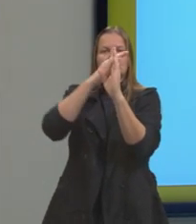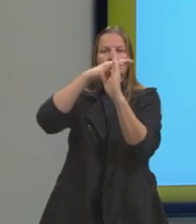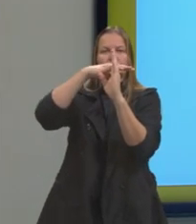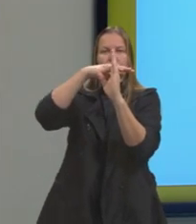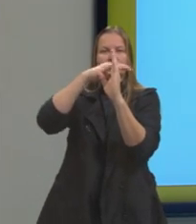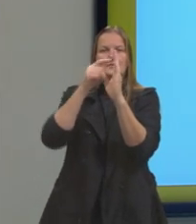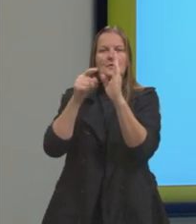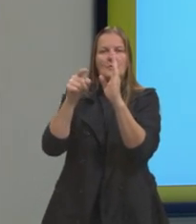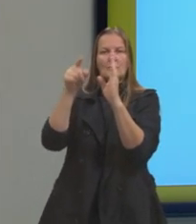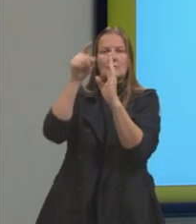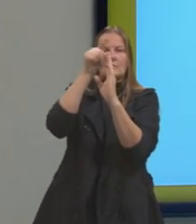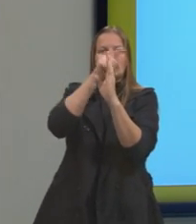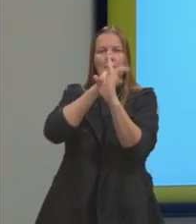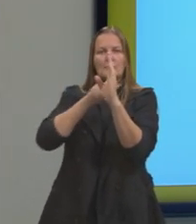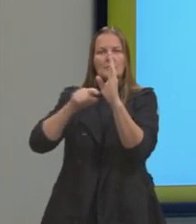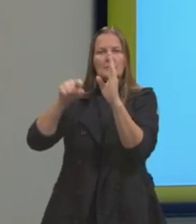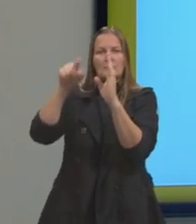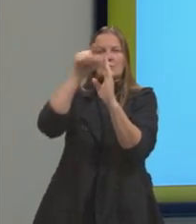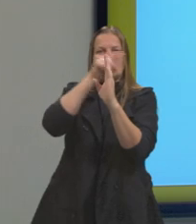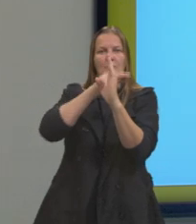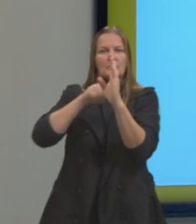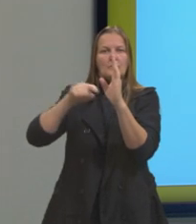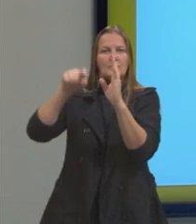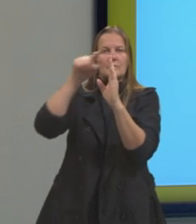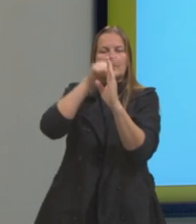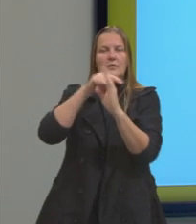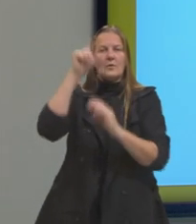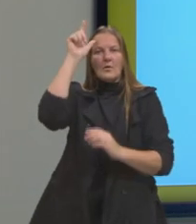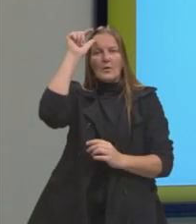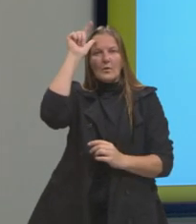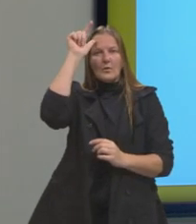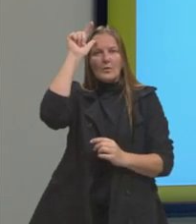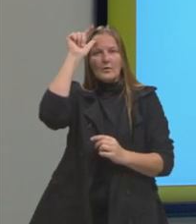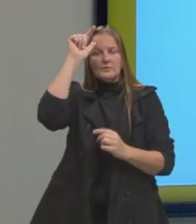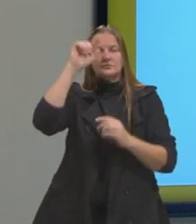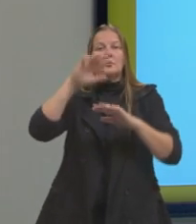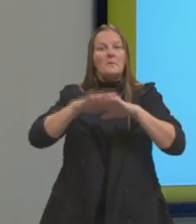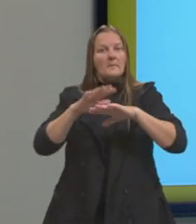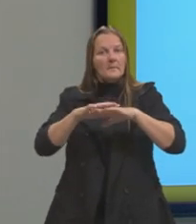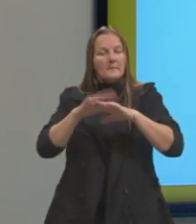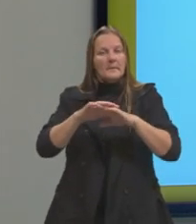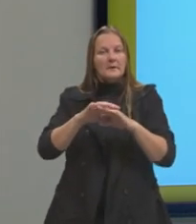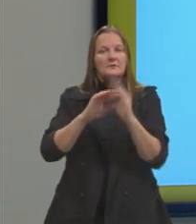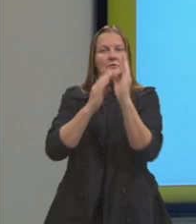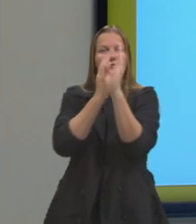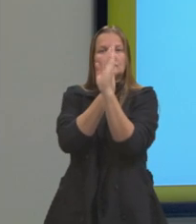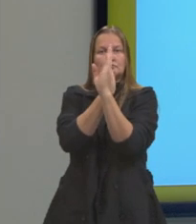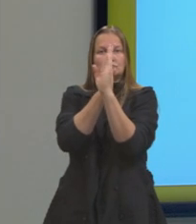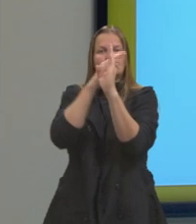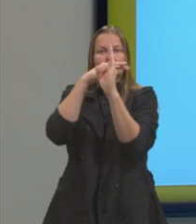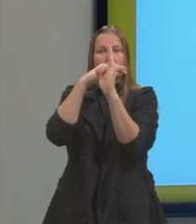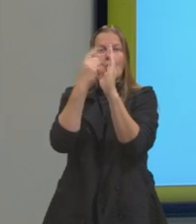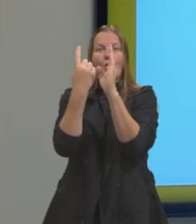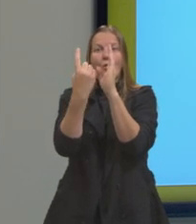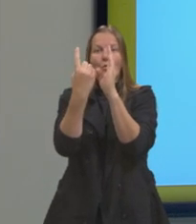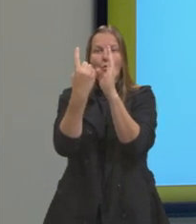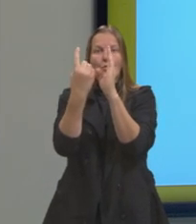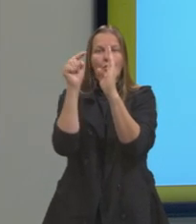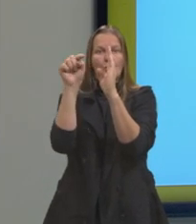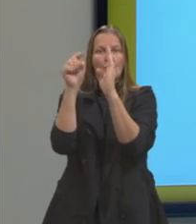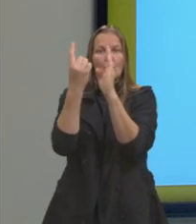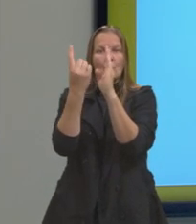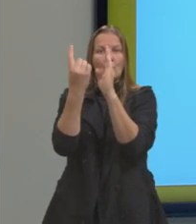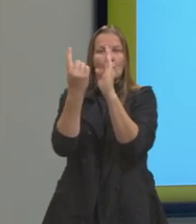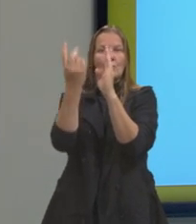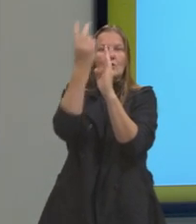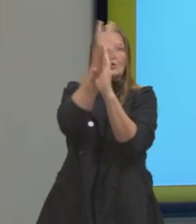pensamento lógico-matemático da organização dos quadrantes parte do primeiro quadrante e vai